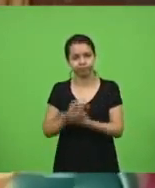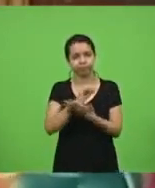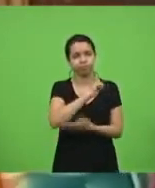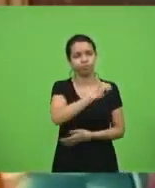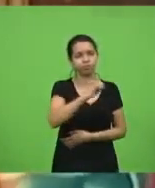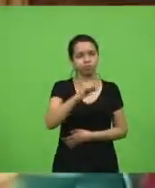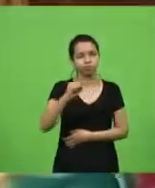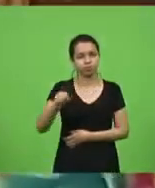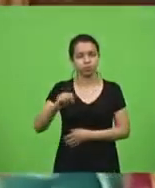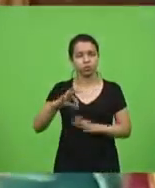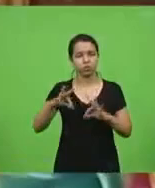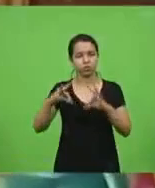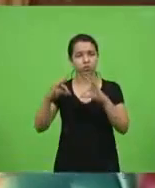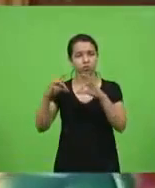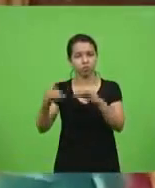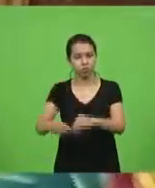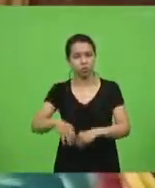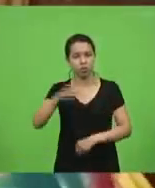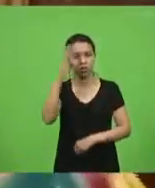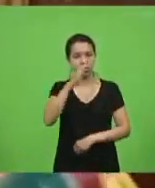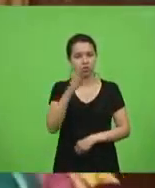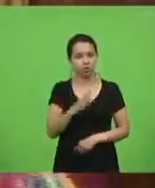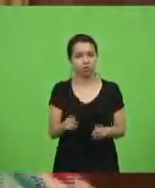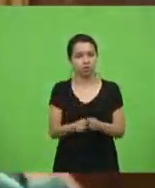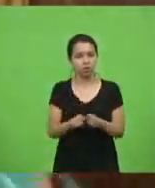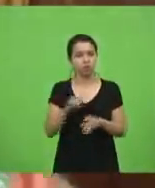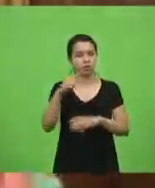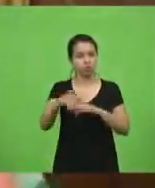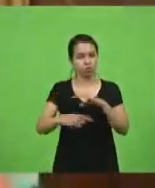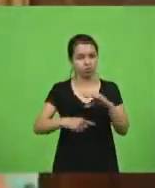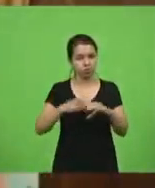brasileiros e no mundo. mas vamos cuidar do nosso Estado.